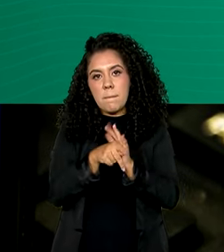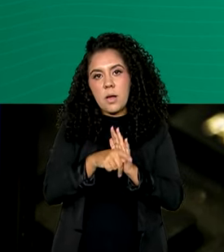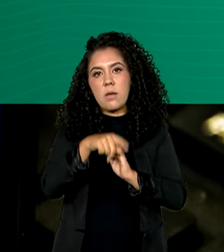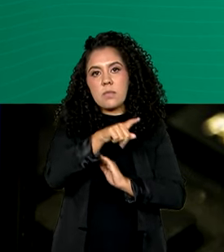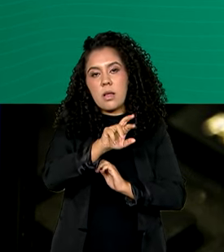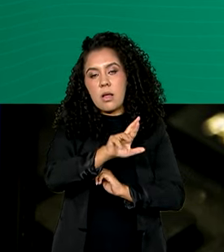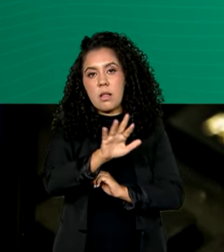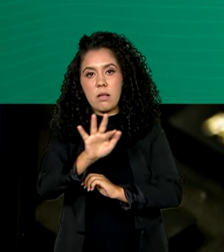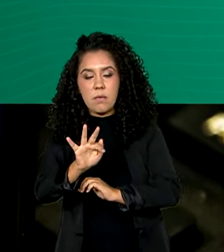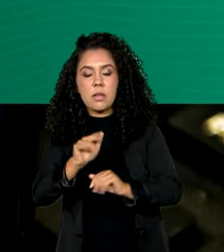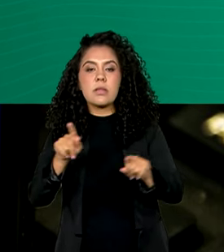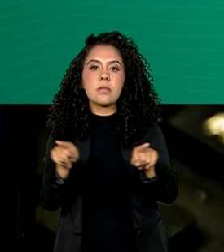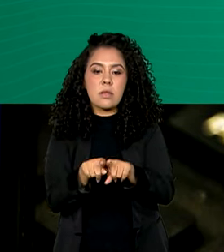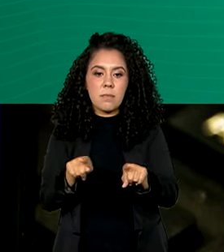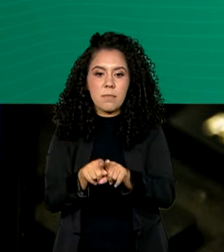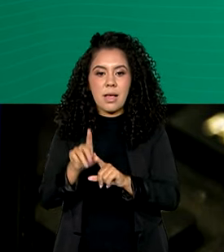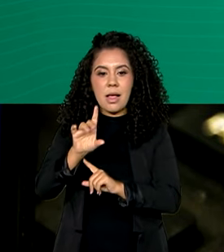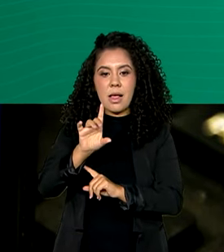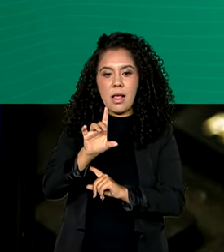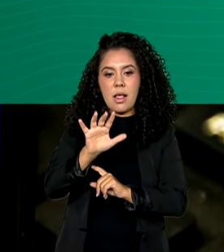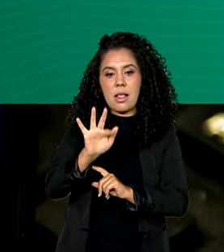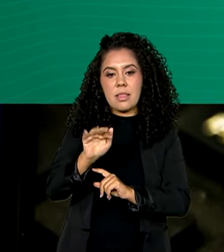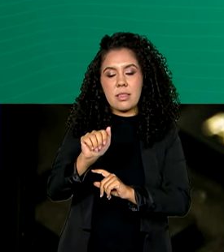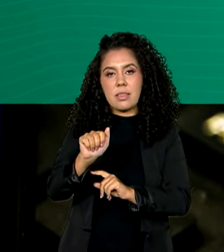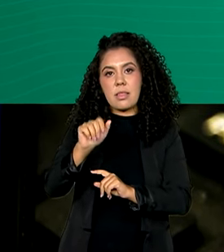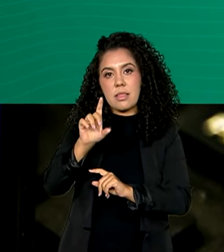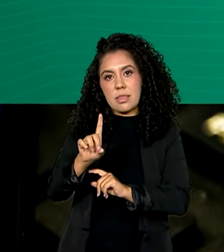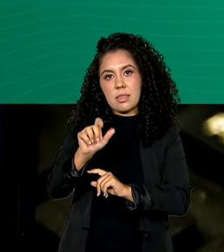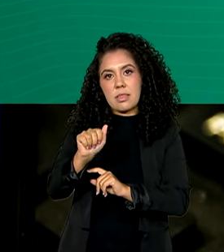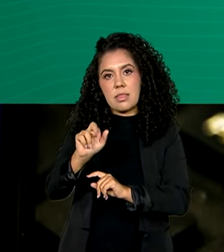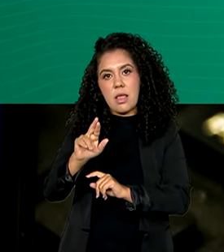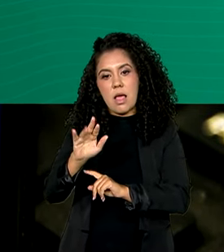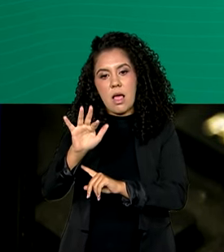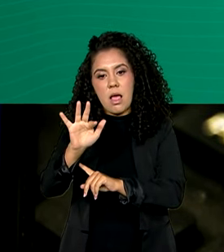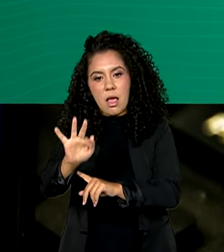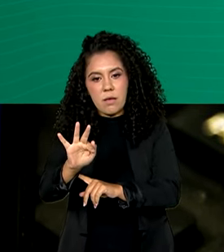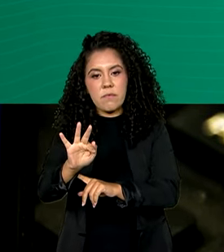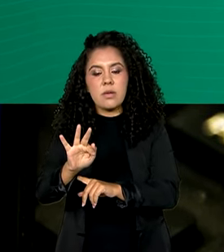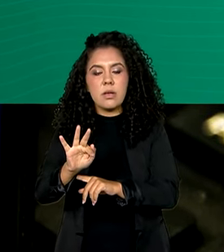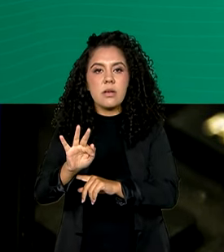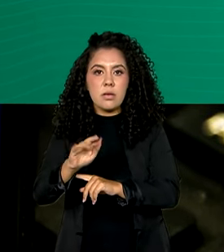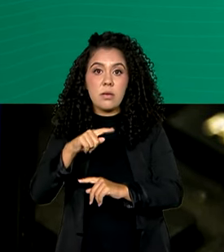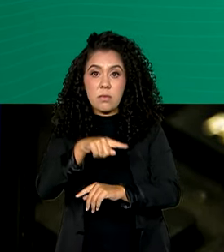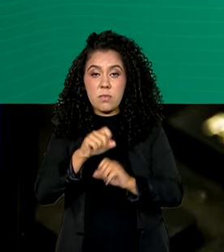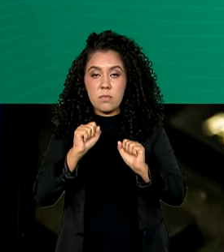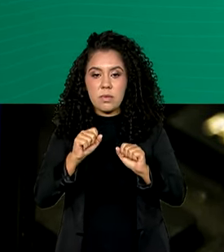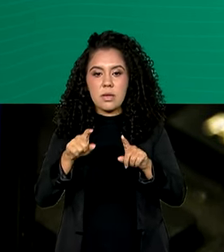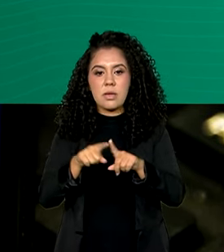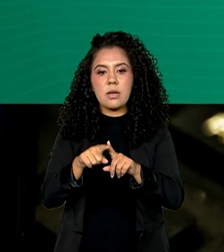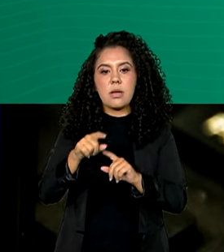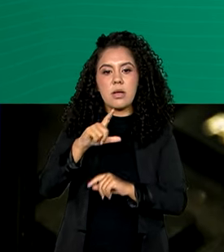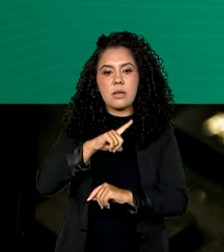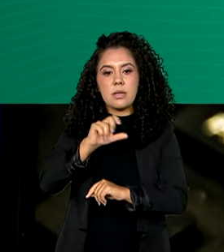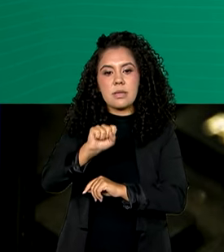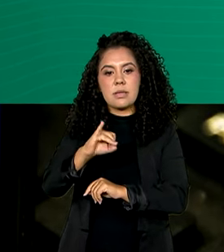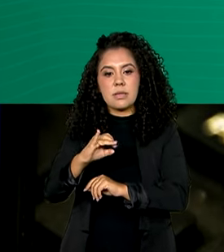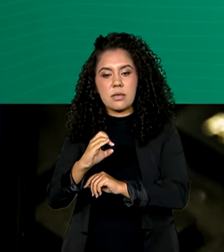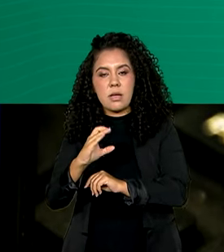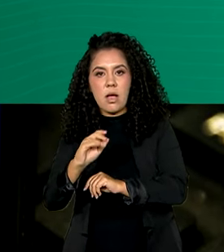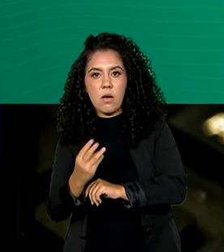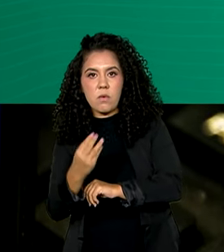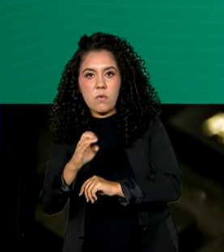Federal, e também DARF do Regularize e do Simples Nacional, Cicalque Web, Parcelamentos